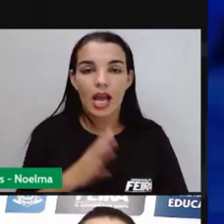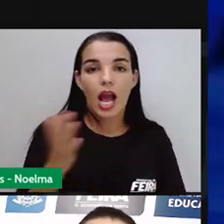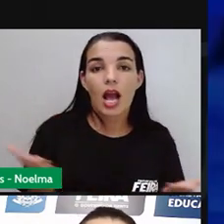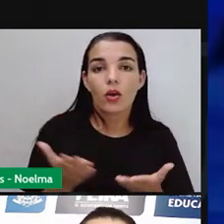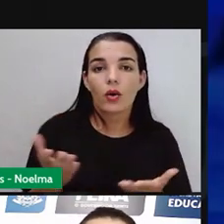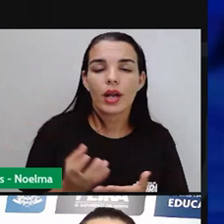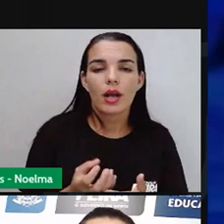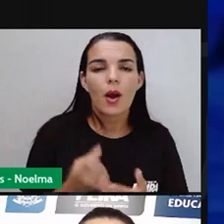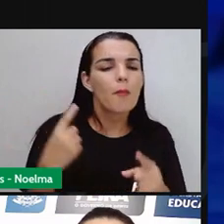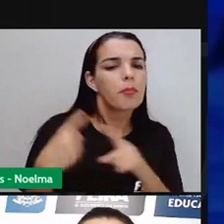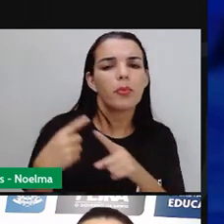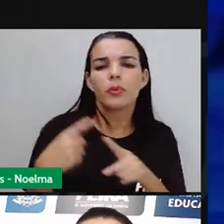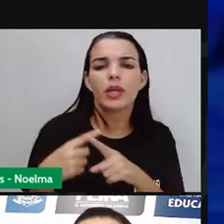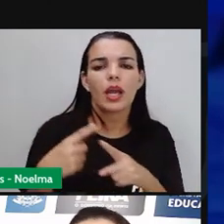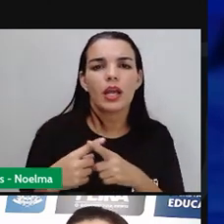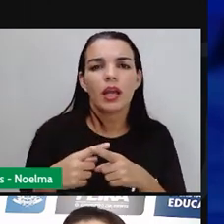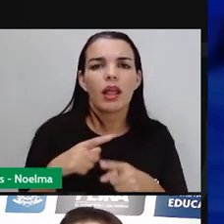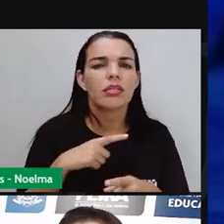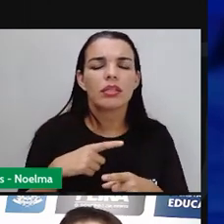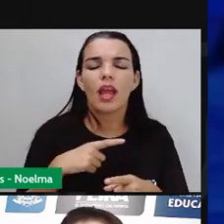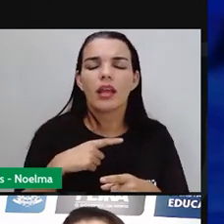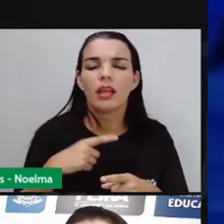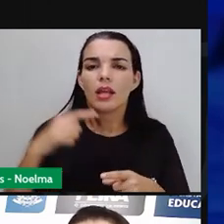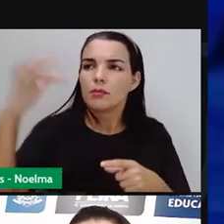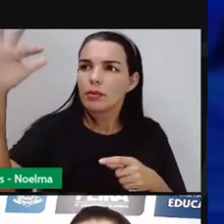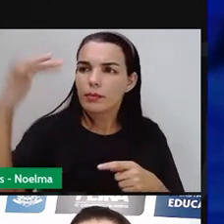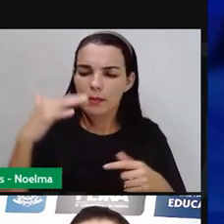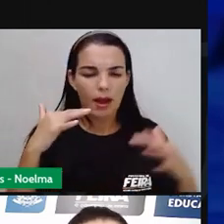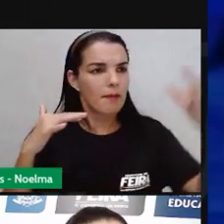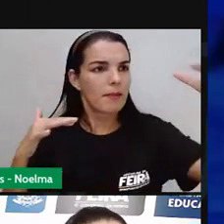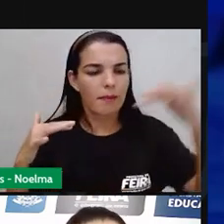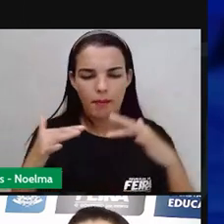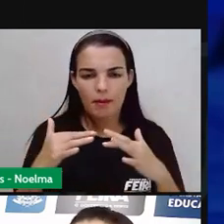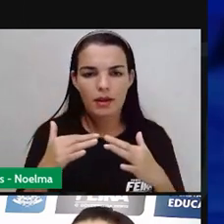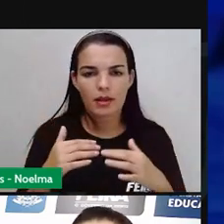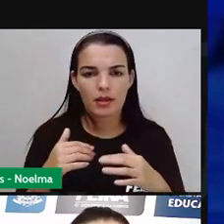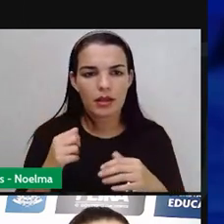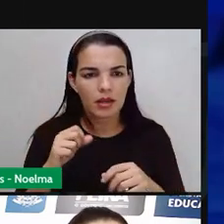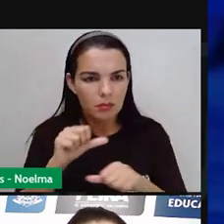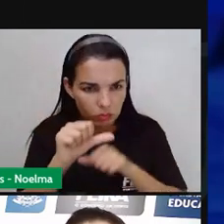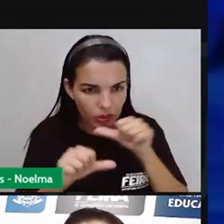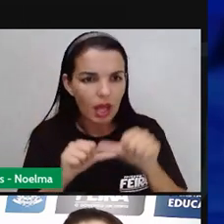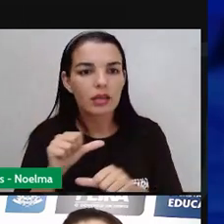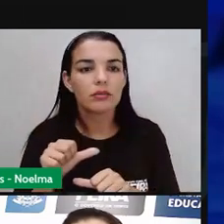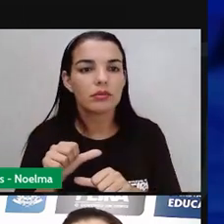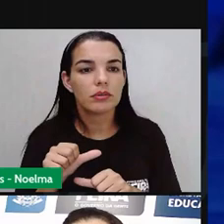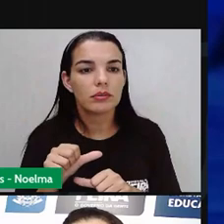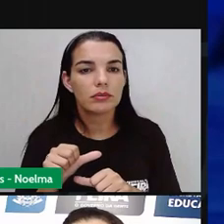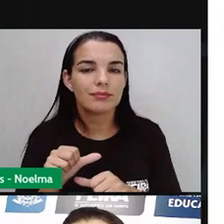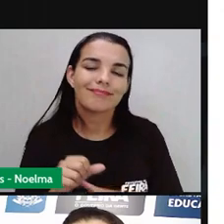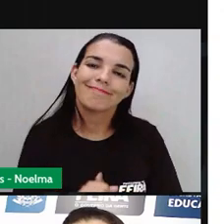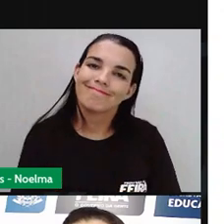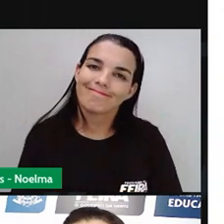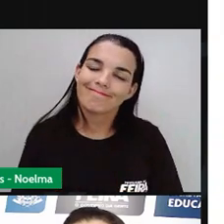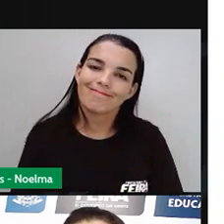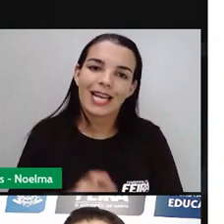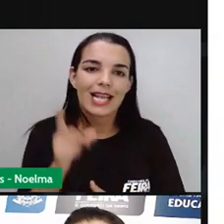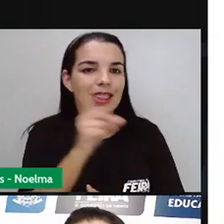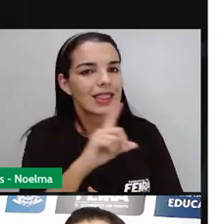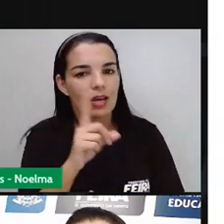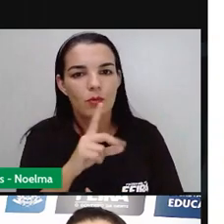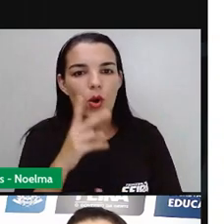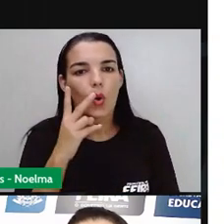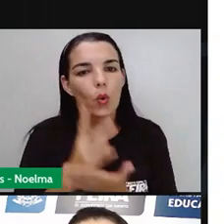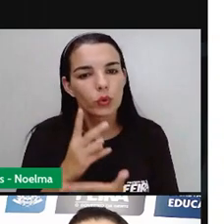E os motivos das imigrações, elas mudaram os motivos? Não. Os motivos continuam o